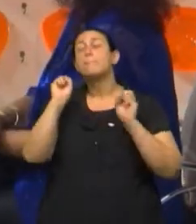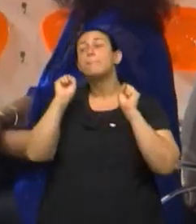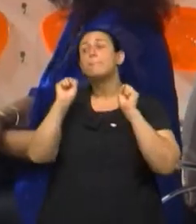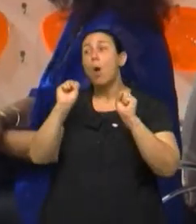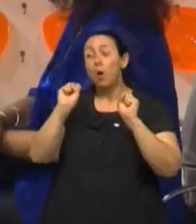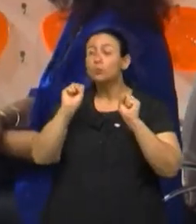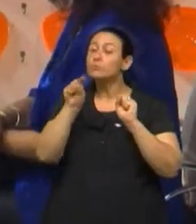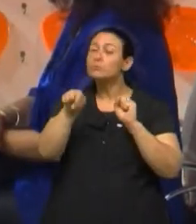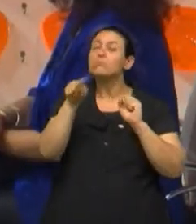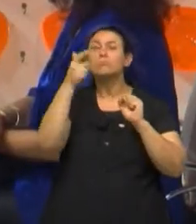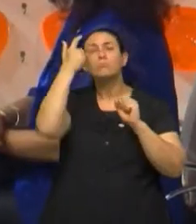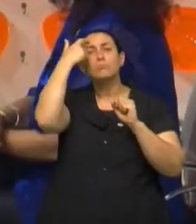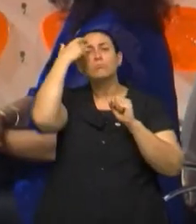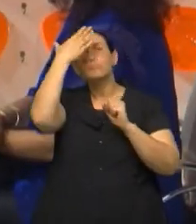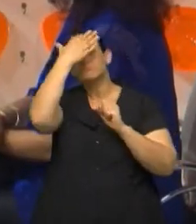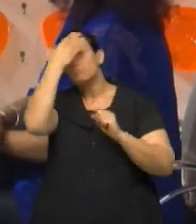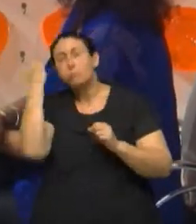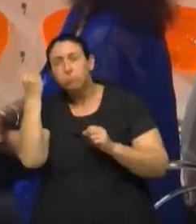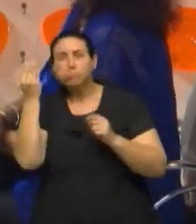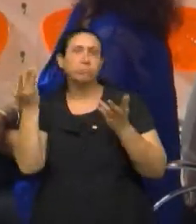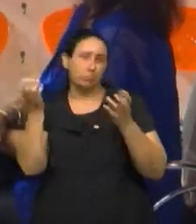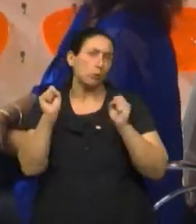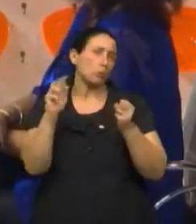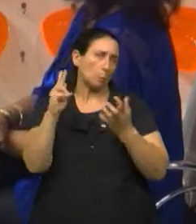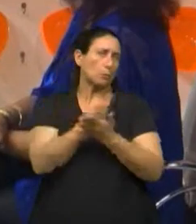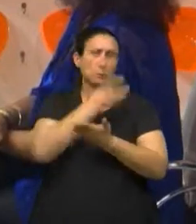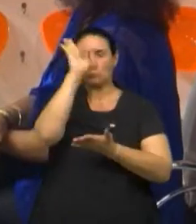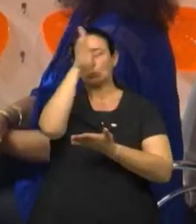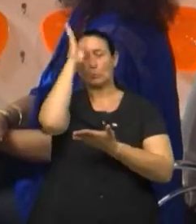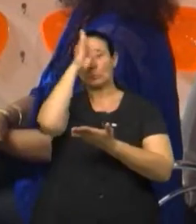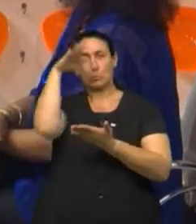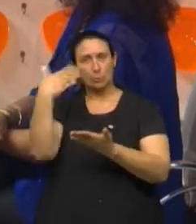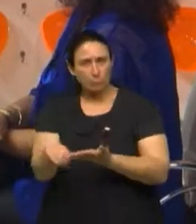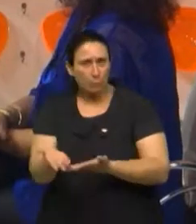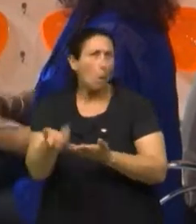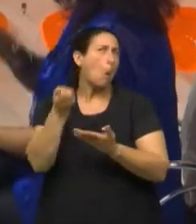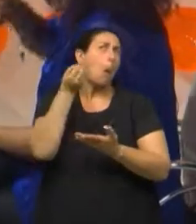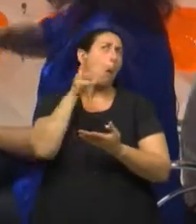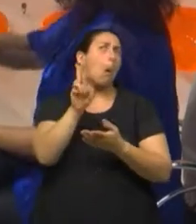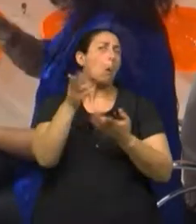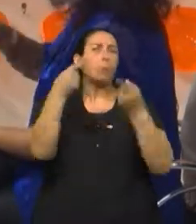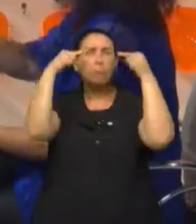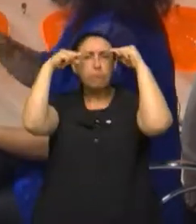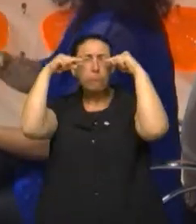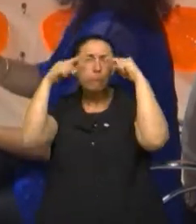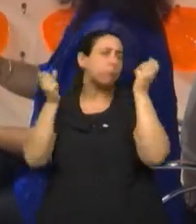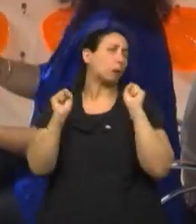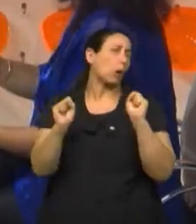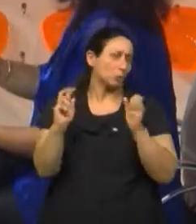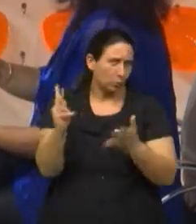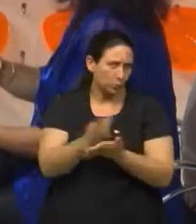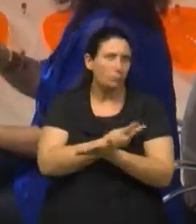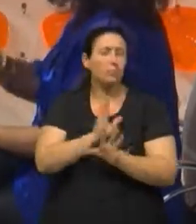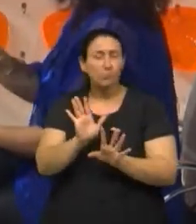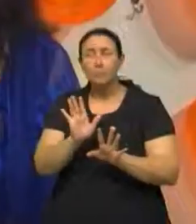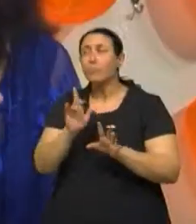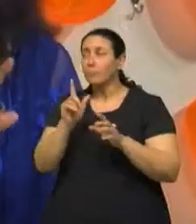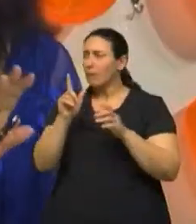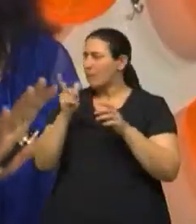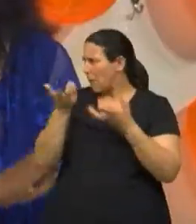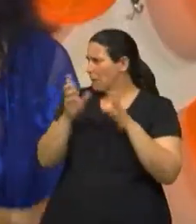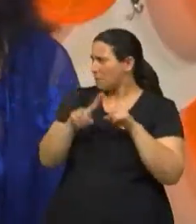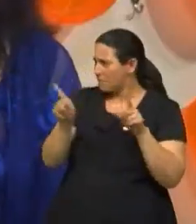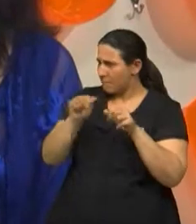ter tido uma síncope, que pode ser um desmaio ou uma crise convulsiva. E fazendo esse procedimento,